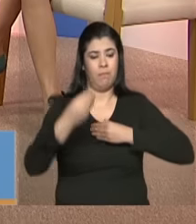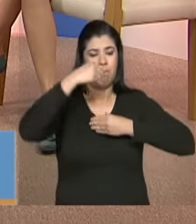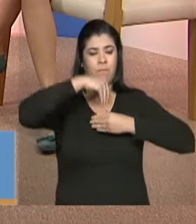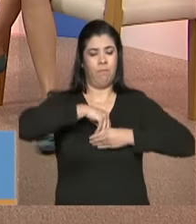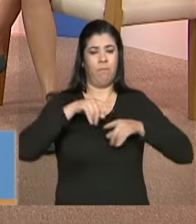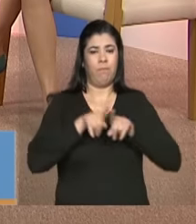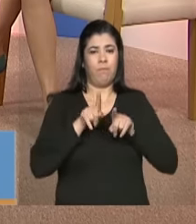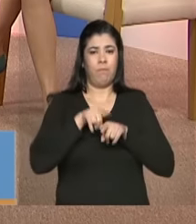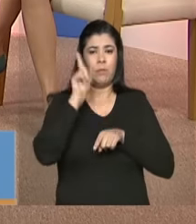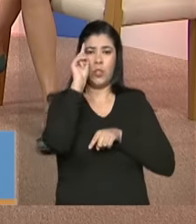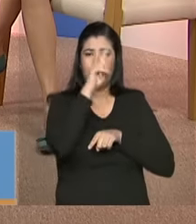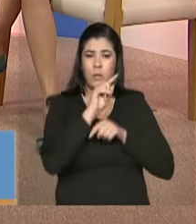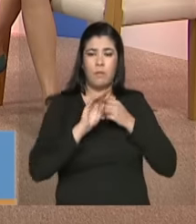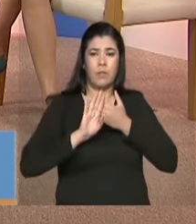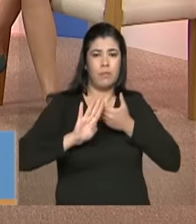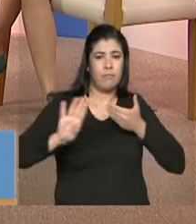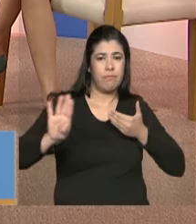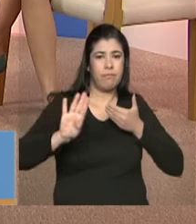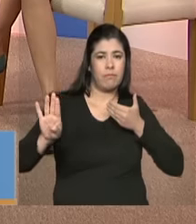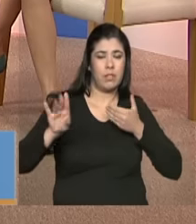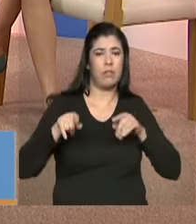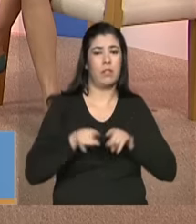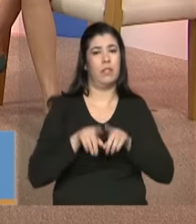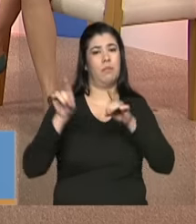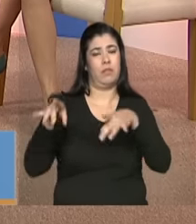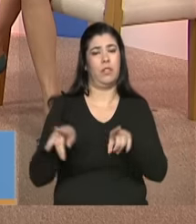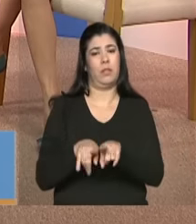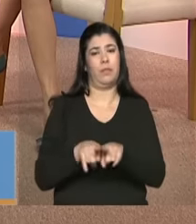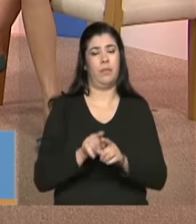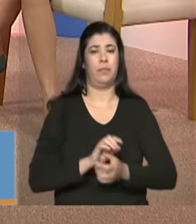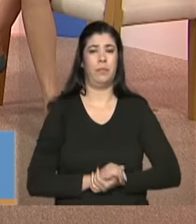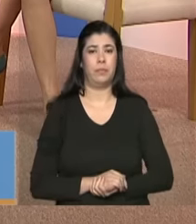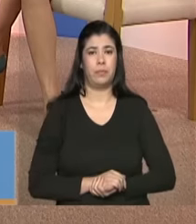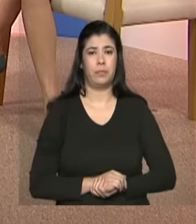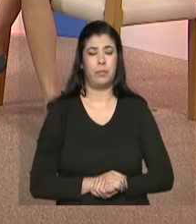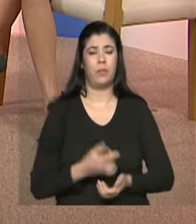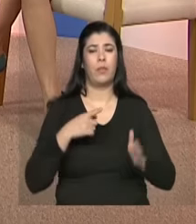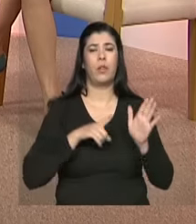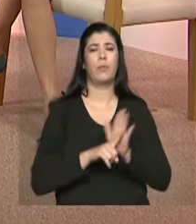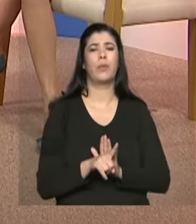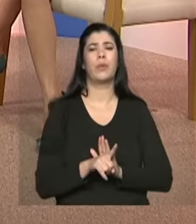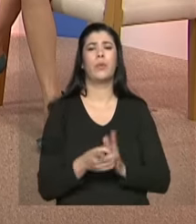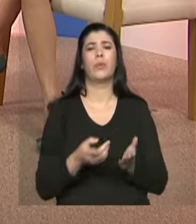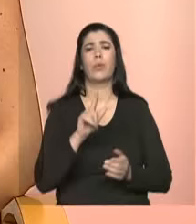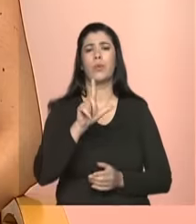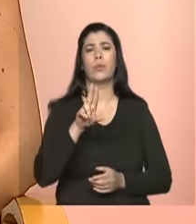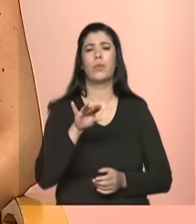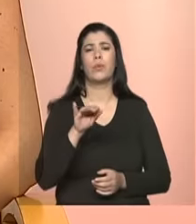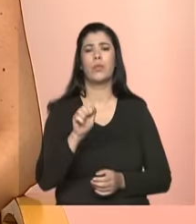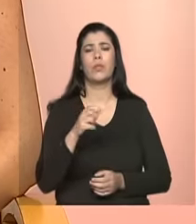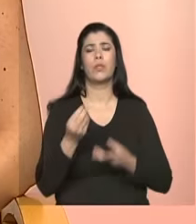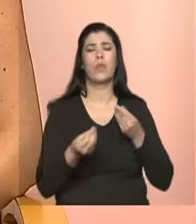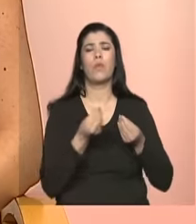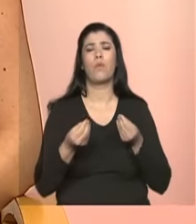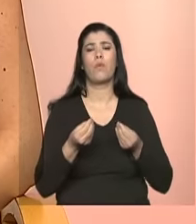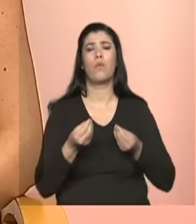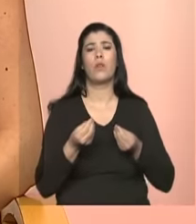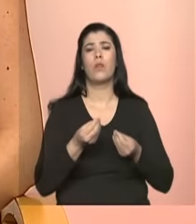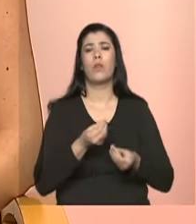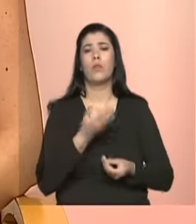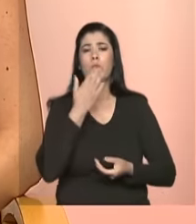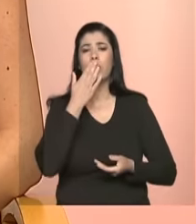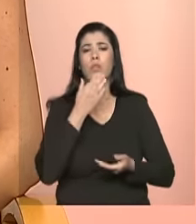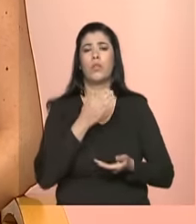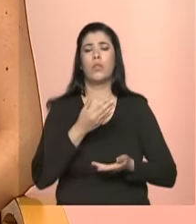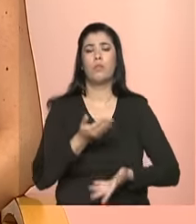ainda mais a saída das ruas. E Luciana, quais são as formas de atendimento a essa população em situação de rua?